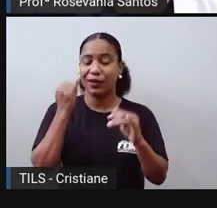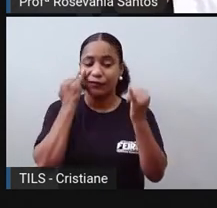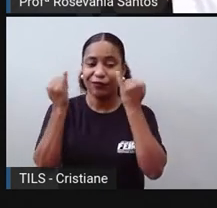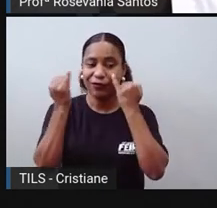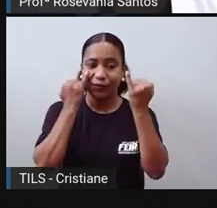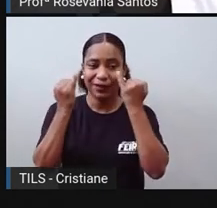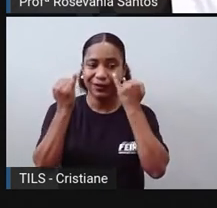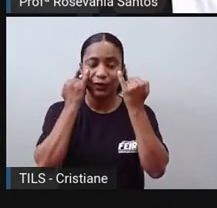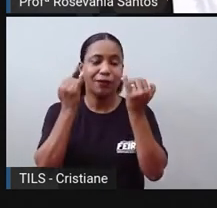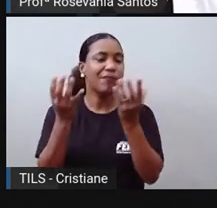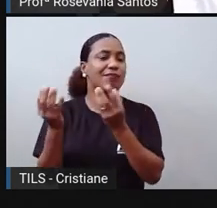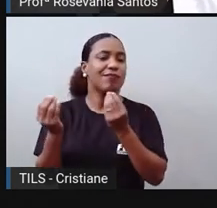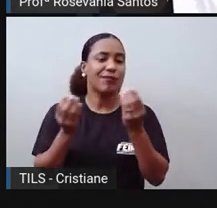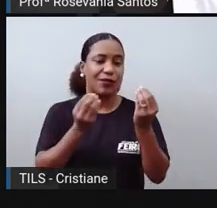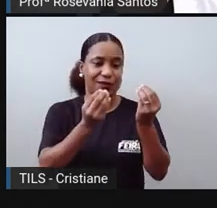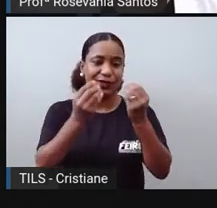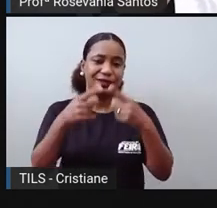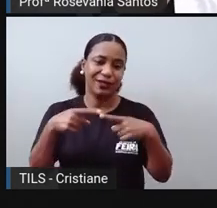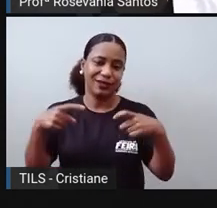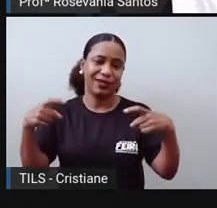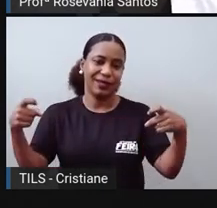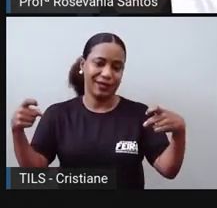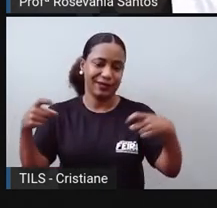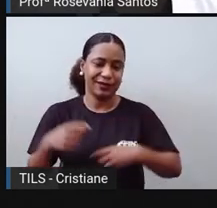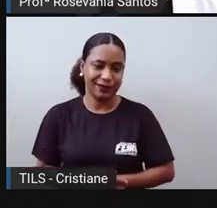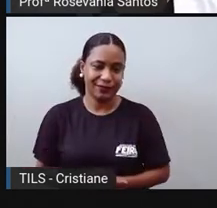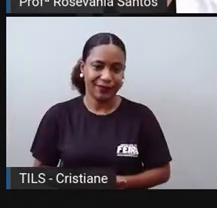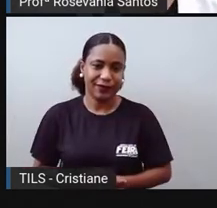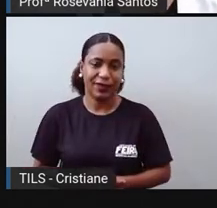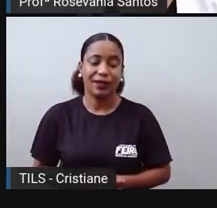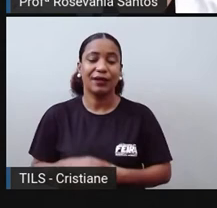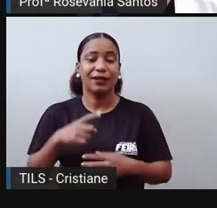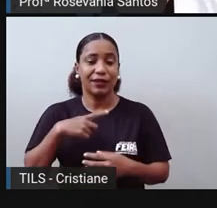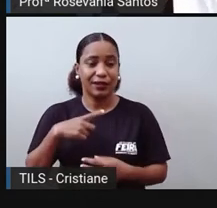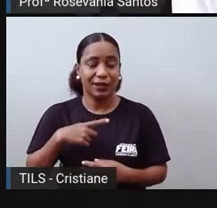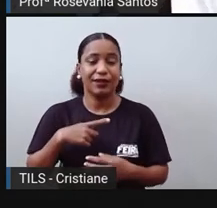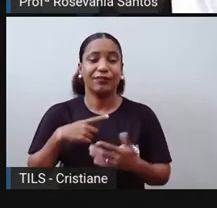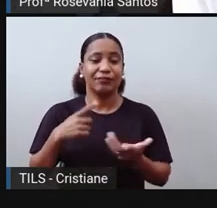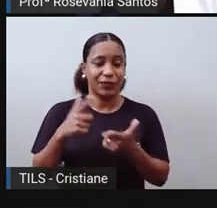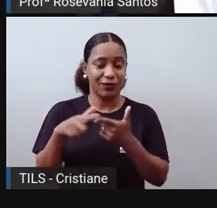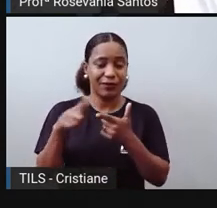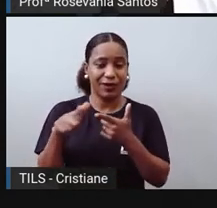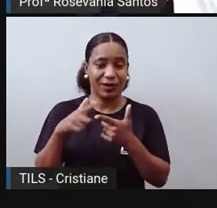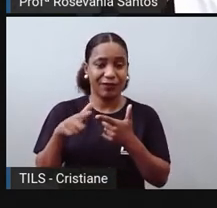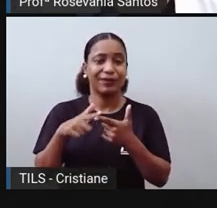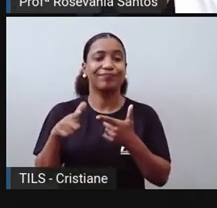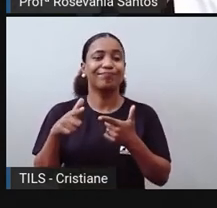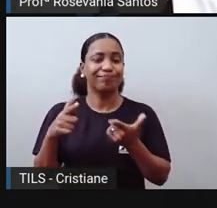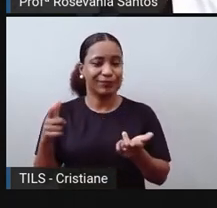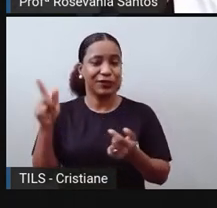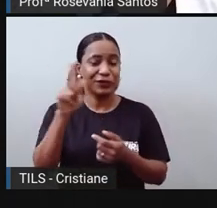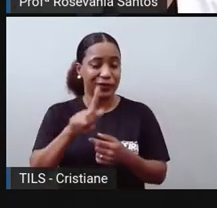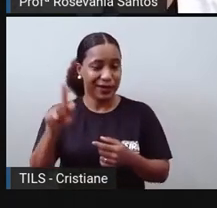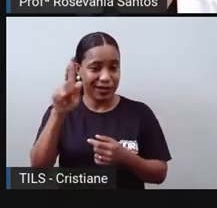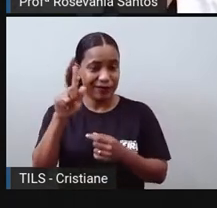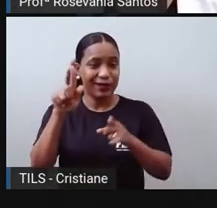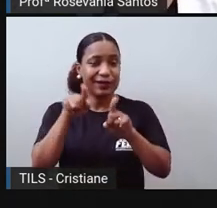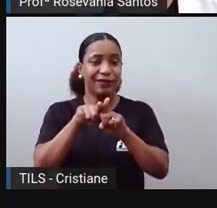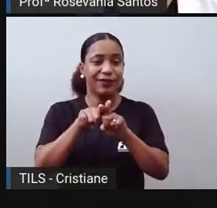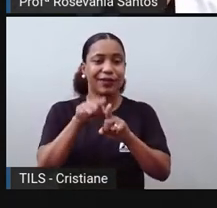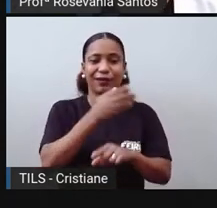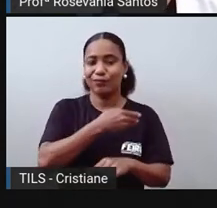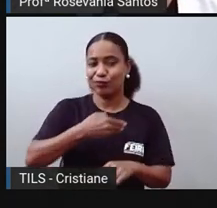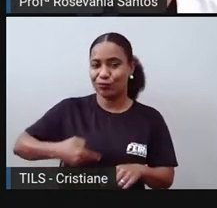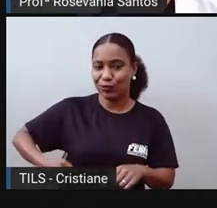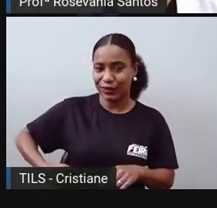referentes a essas guerras e justamente boa parte delas por questões geopolíticas. Então, em posições políticas, a gente,